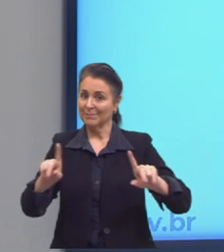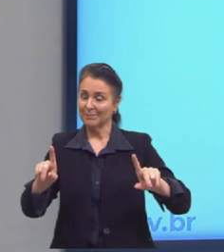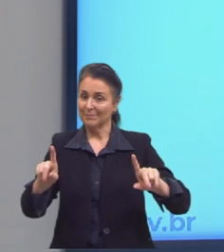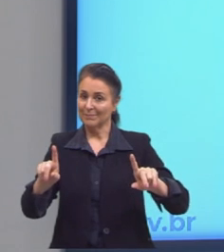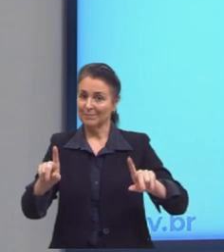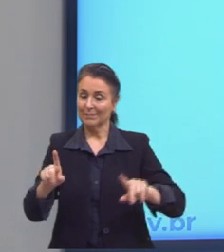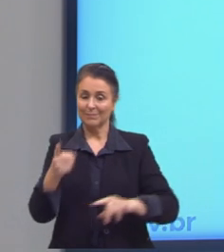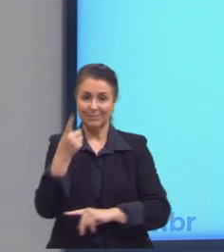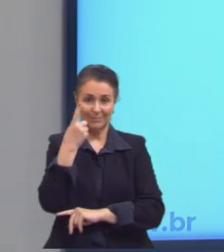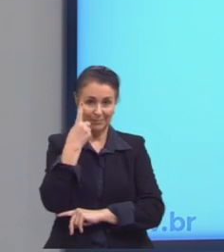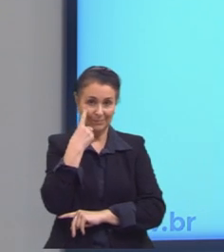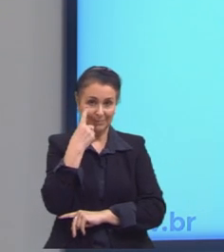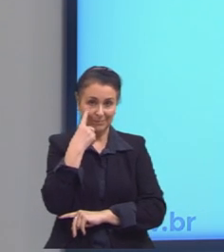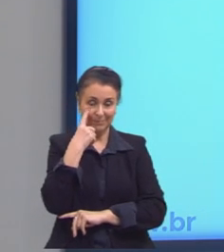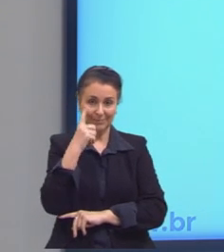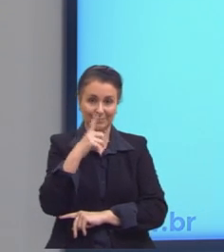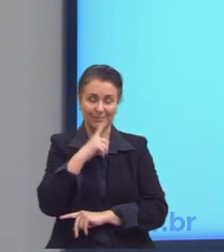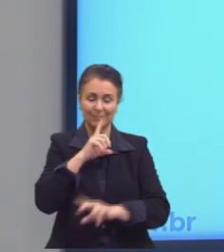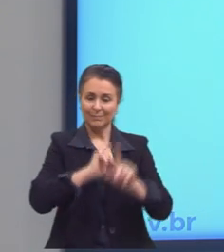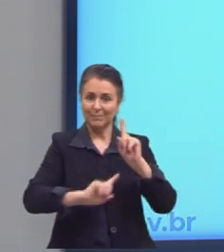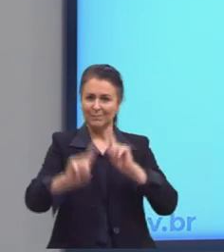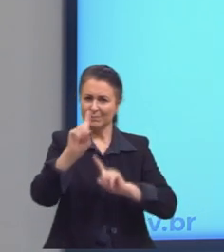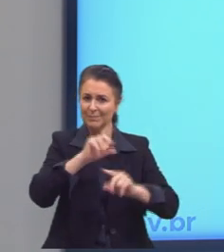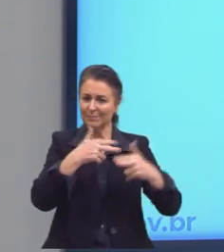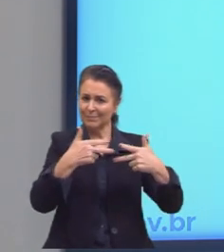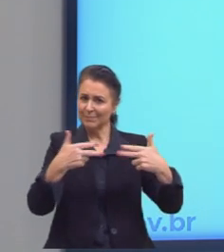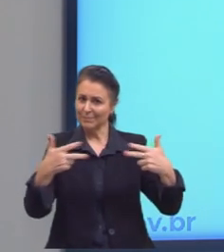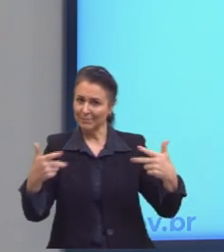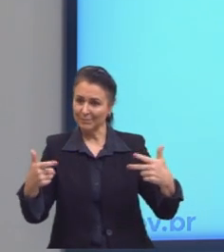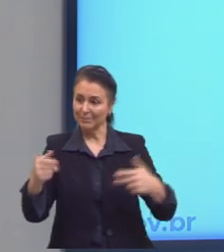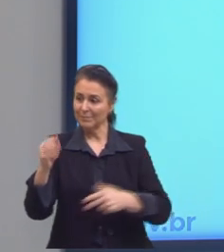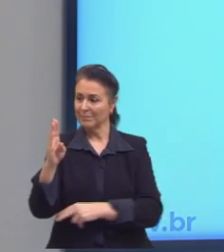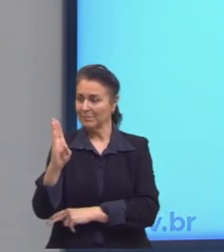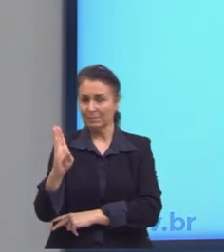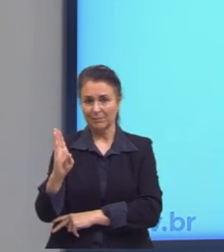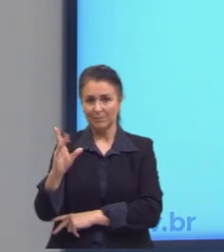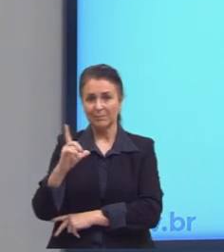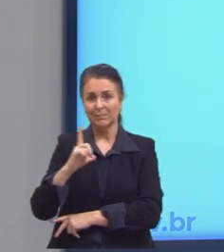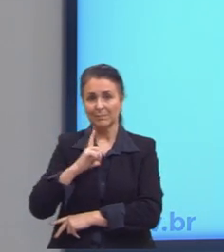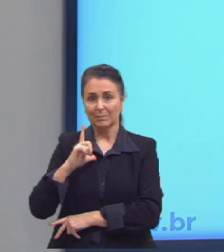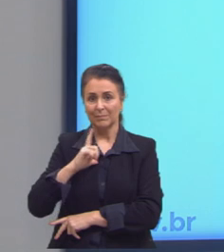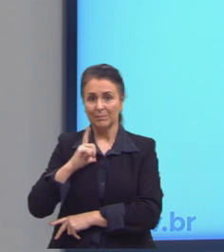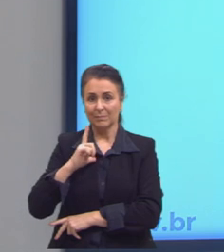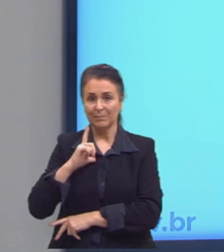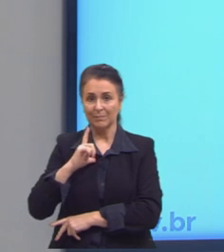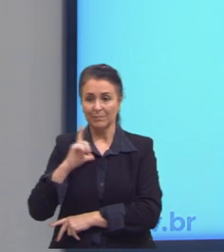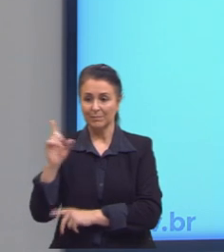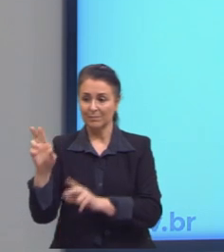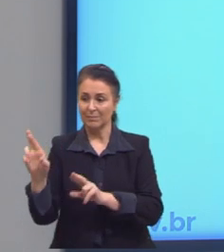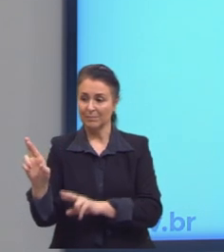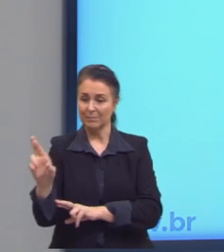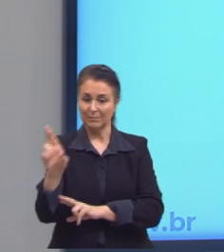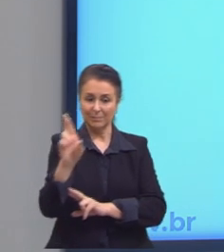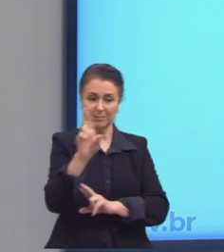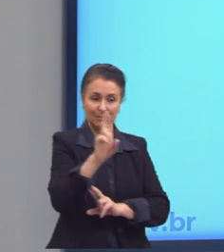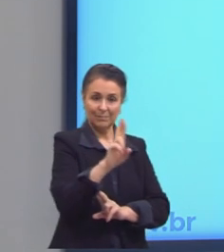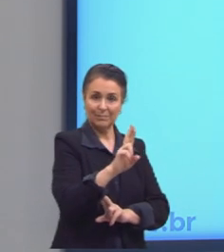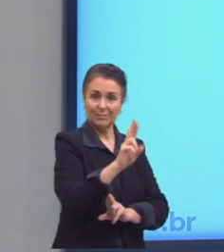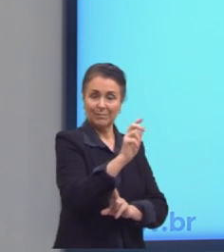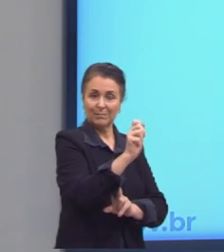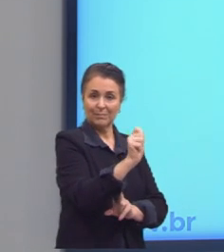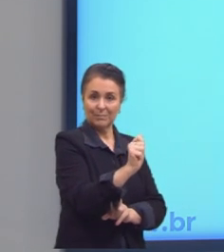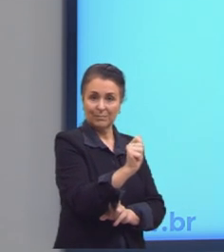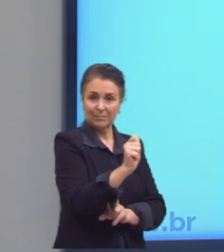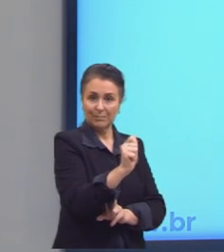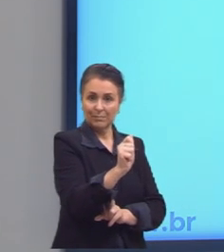Então, aqui, nós temos alguns elementos, né, de B, que possuem uma correspondência com os elementos de A. Mas